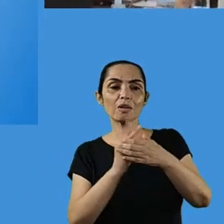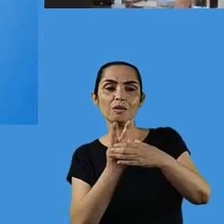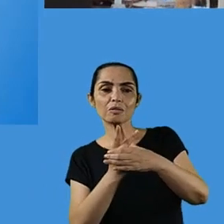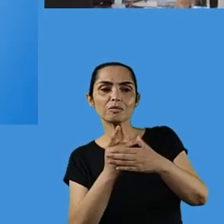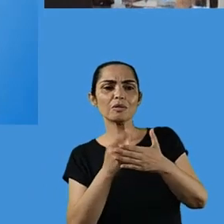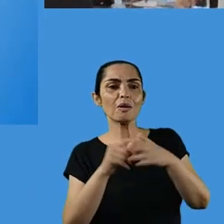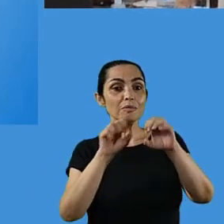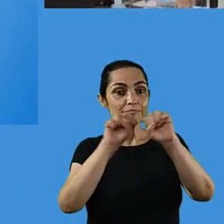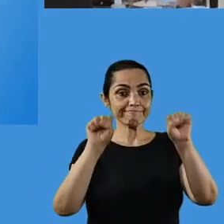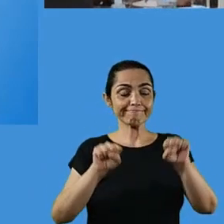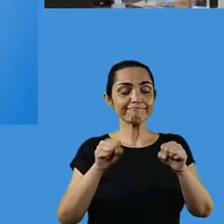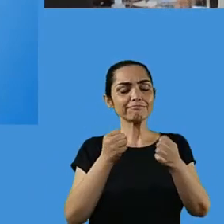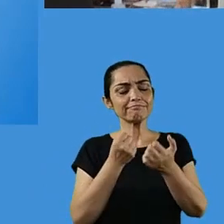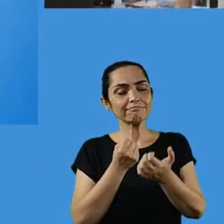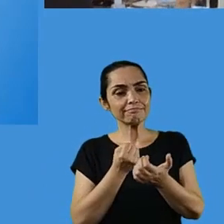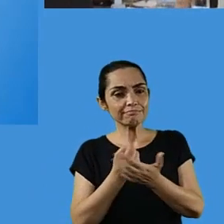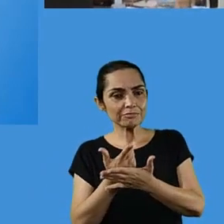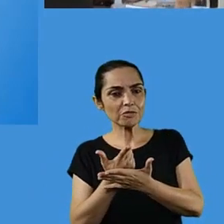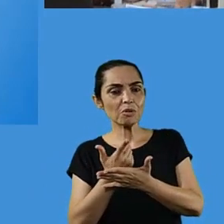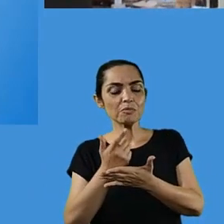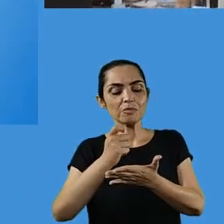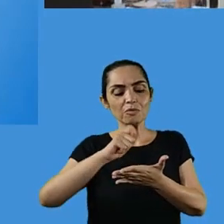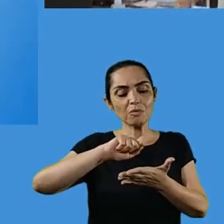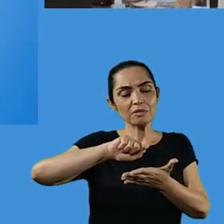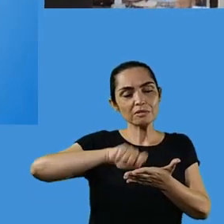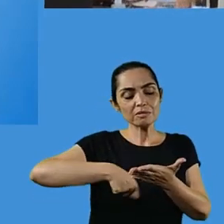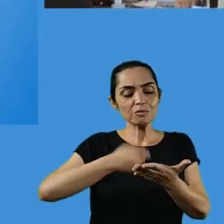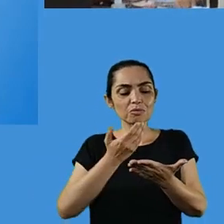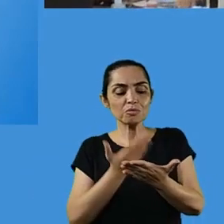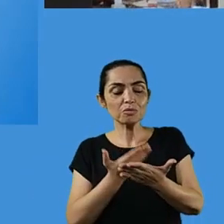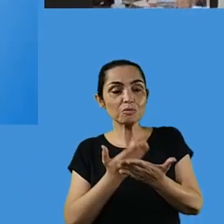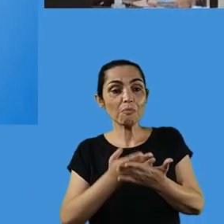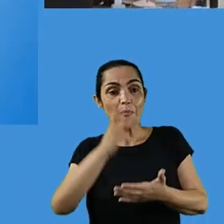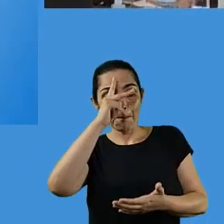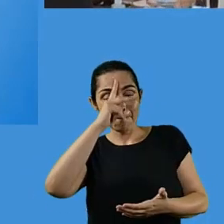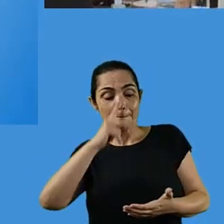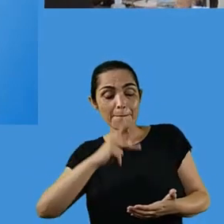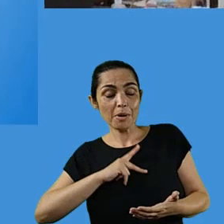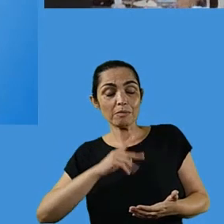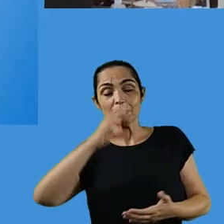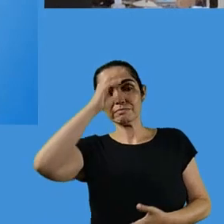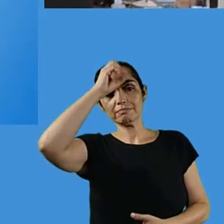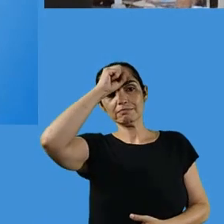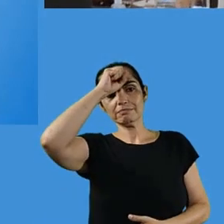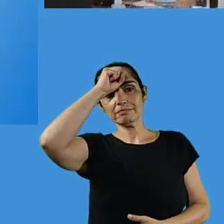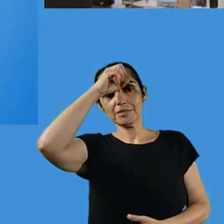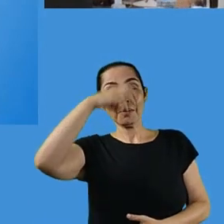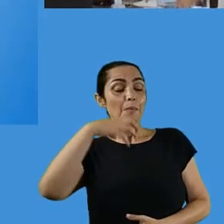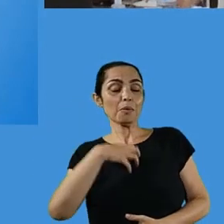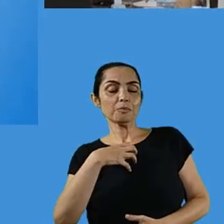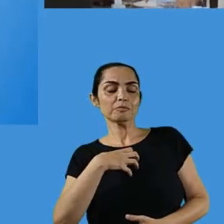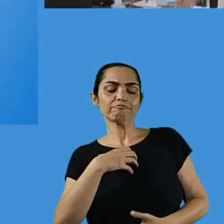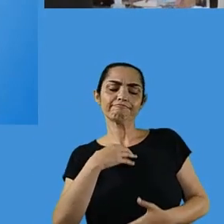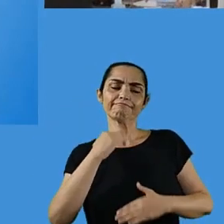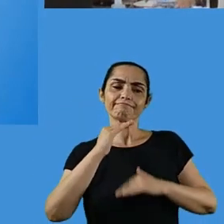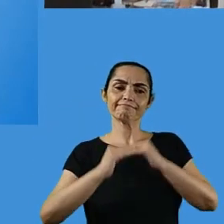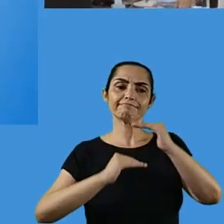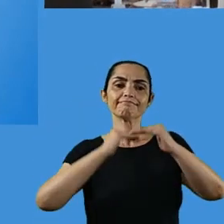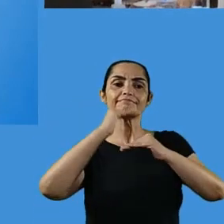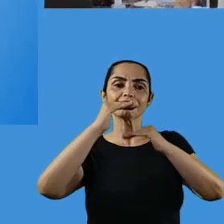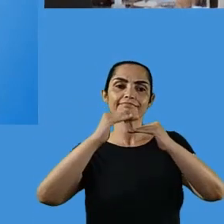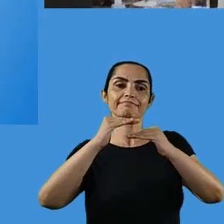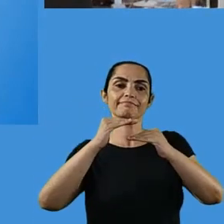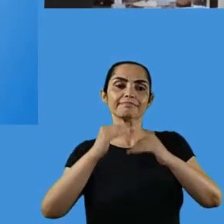estou investindo na minha própria formação. E isso é primordial para que a gente se torne aquele profissional que a gente deseja, aquele profissional que a gente